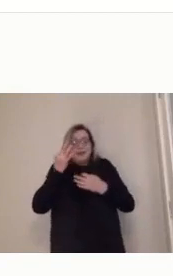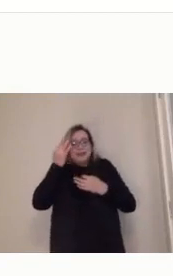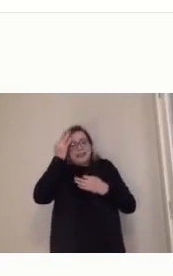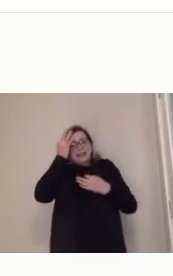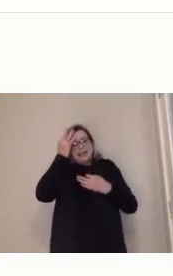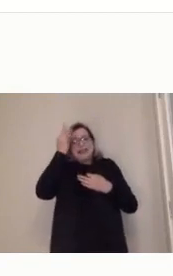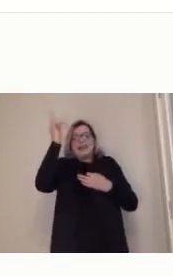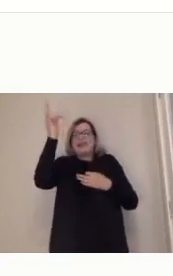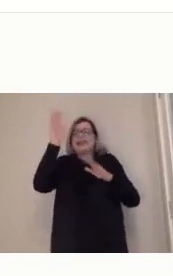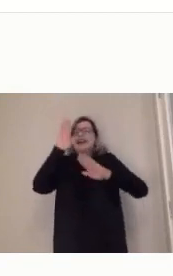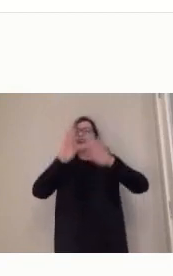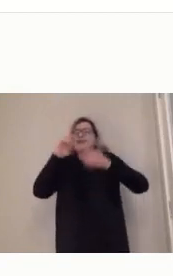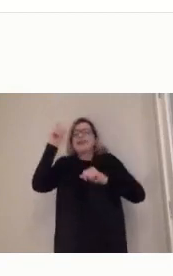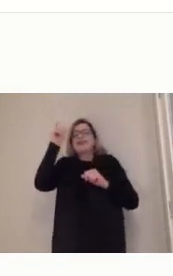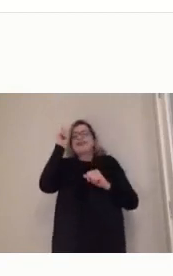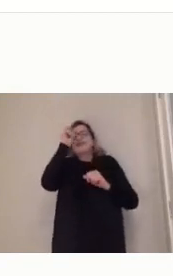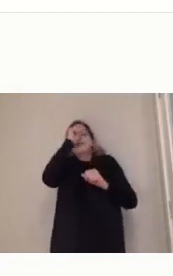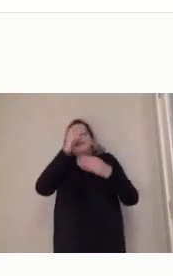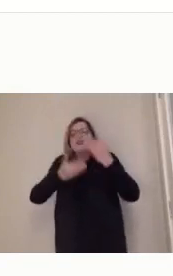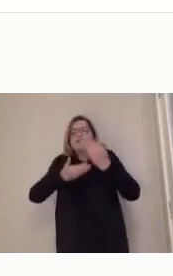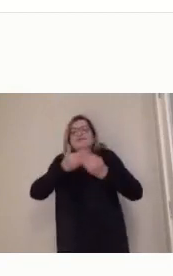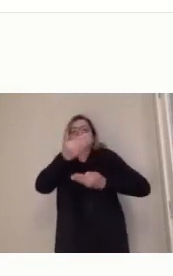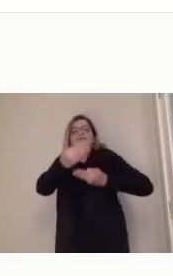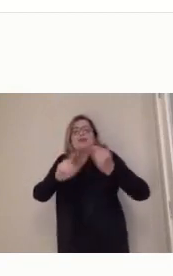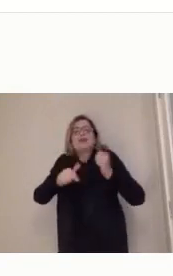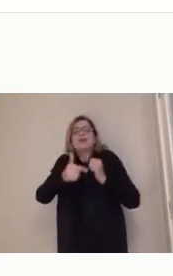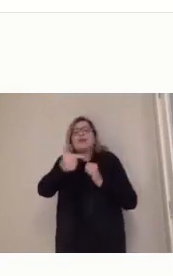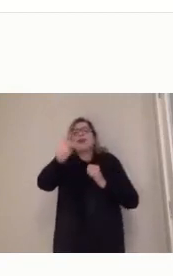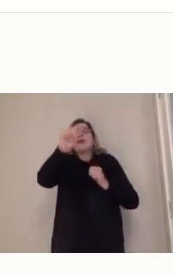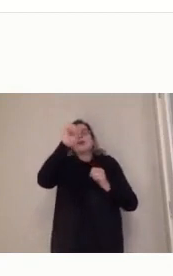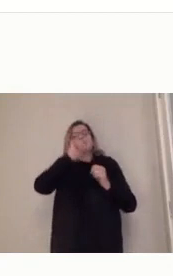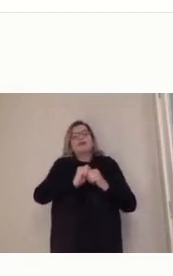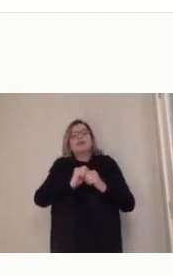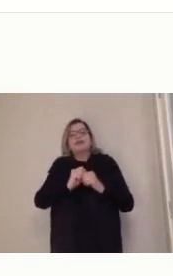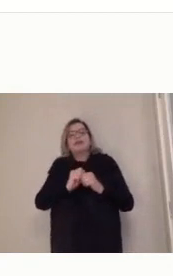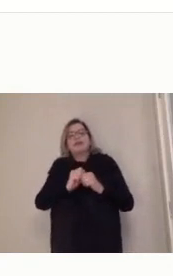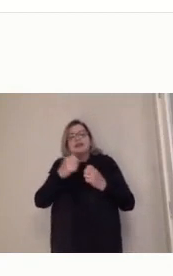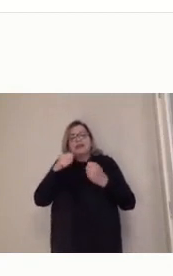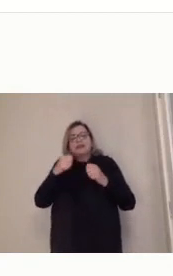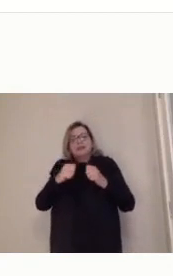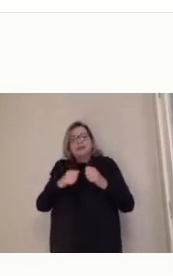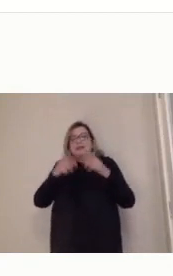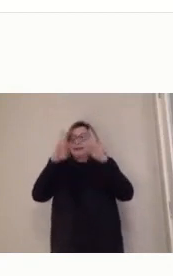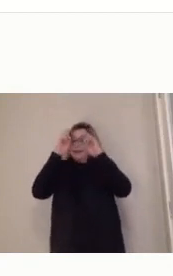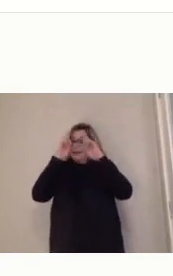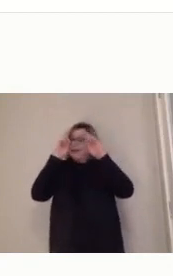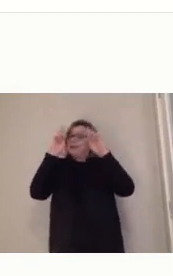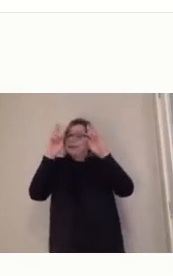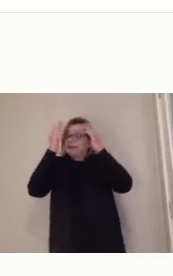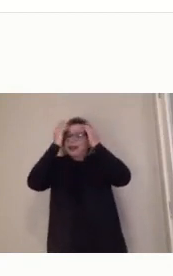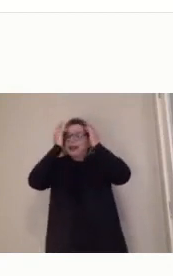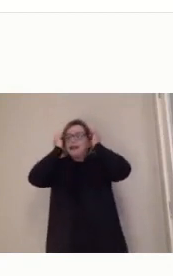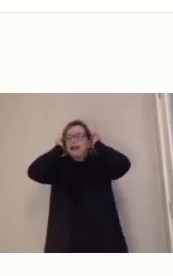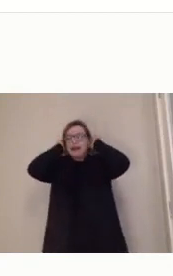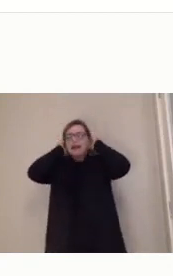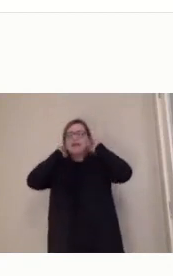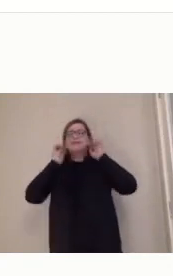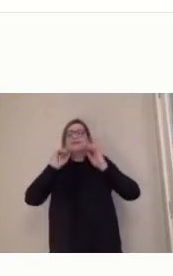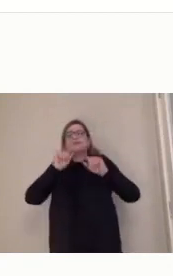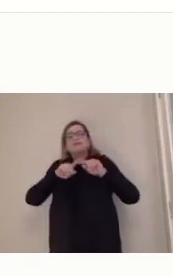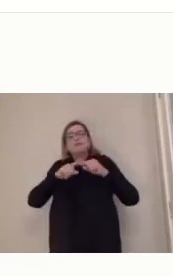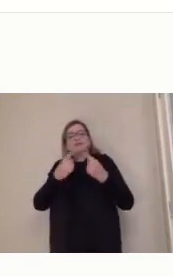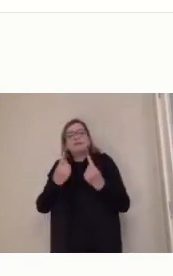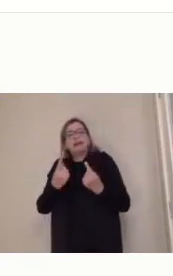outra, então, a gente tem que respeitar esse construto teórico das disciplinas, mas é difícil elas se relacionarem com outras,